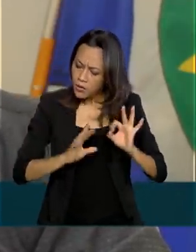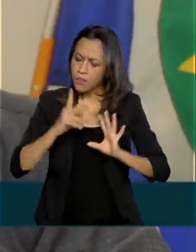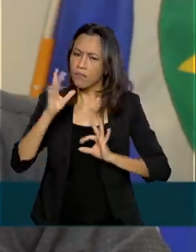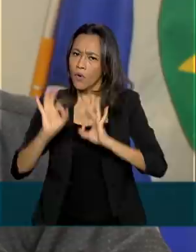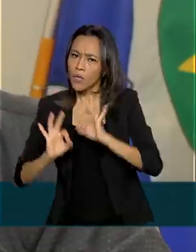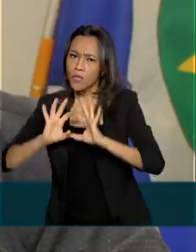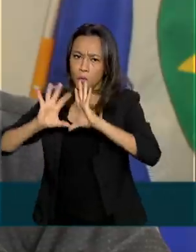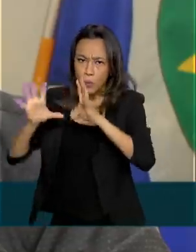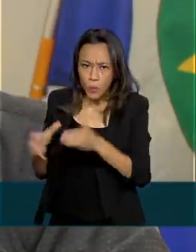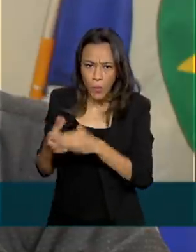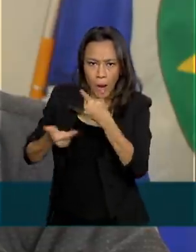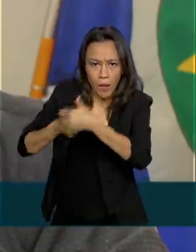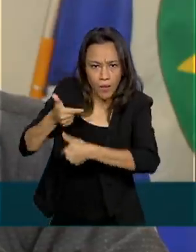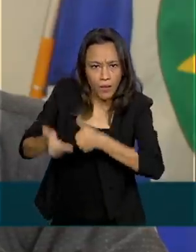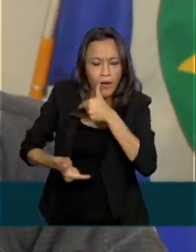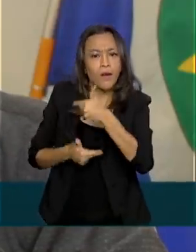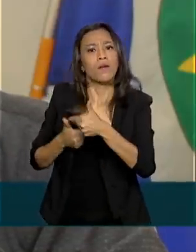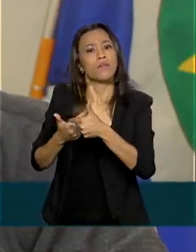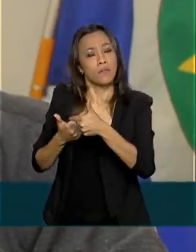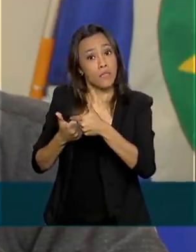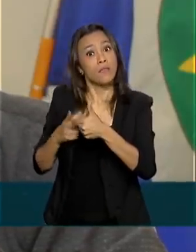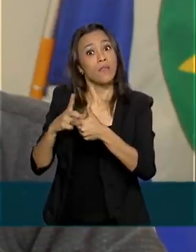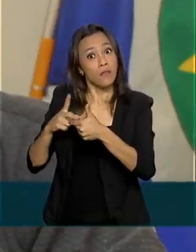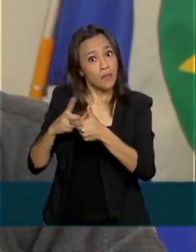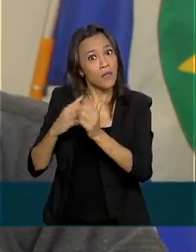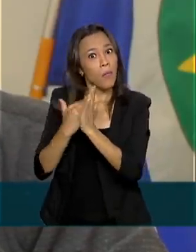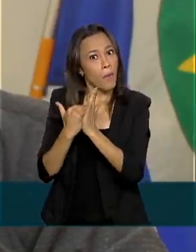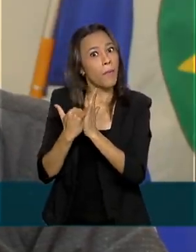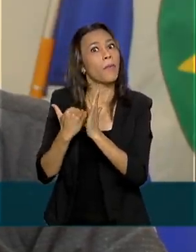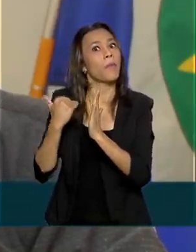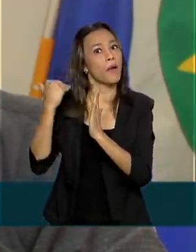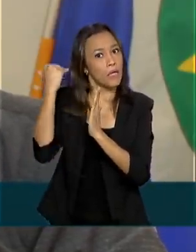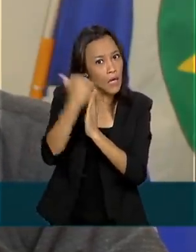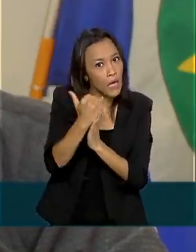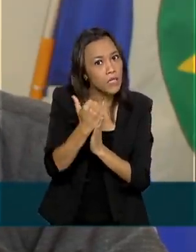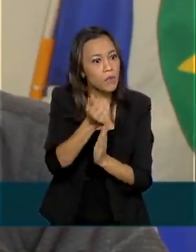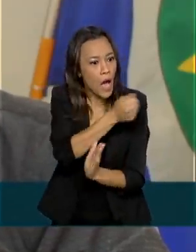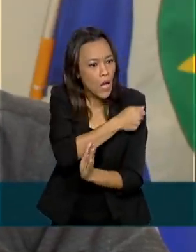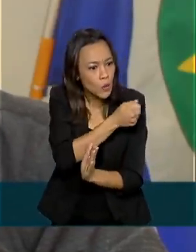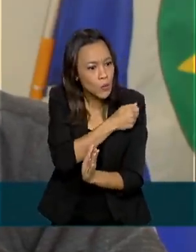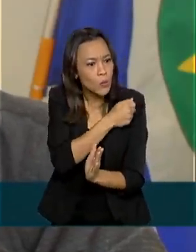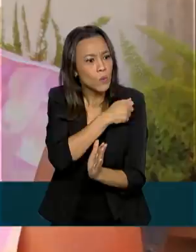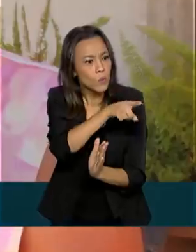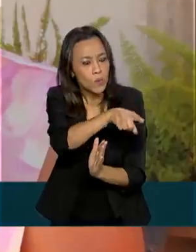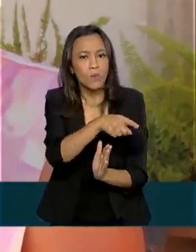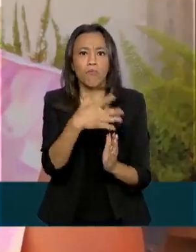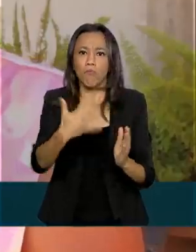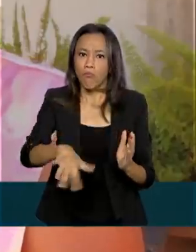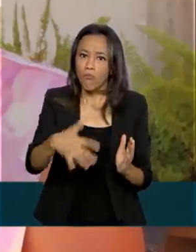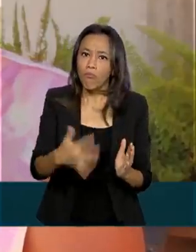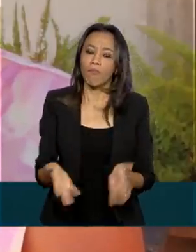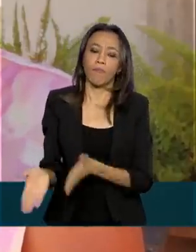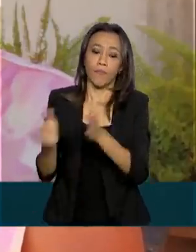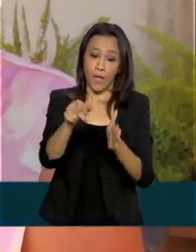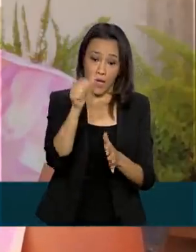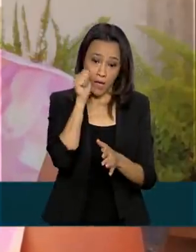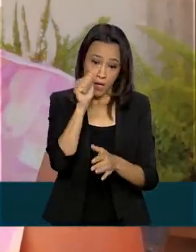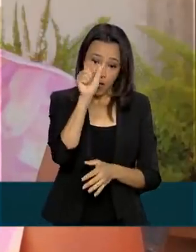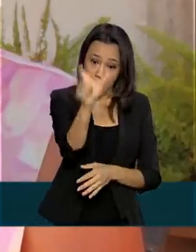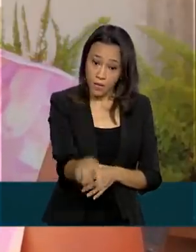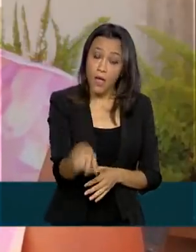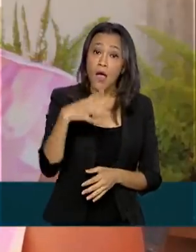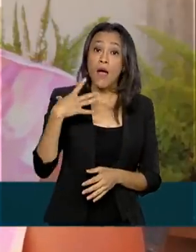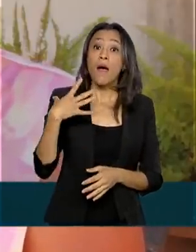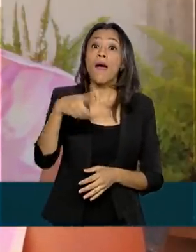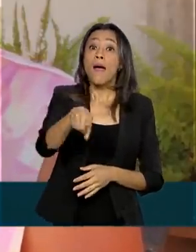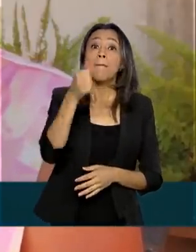e está tendo um acréscimo bem significativo do número de alunos a serem atendidos. Dona Neu Sildes é a mãe de